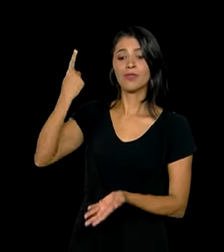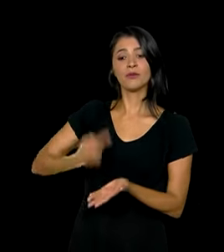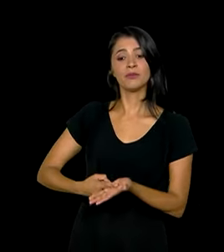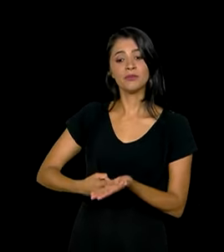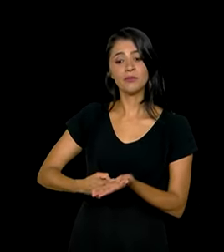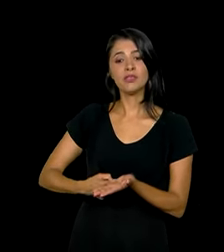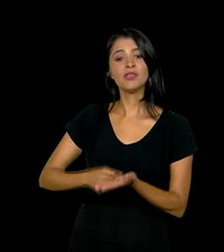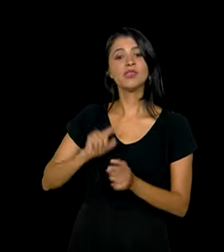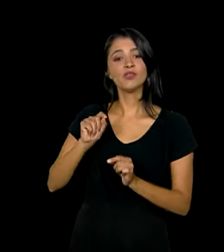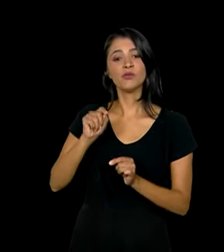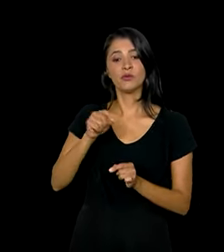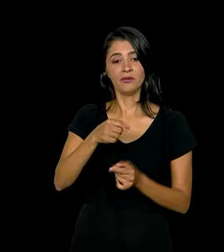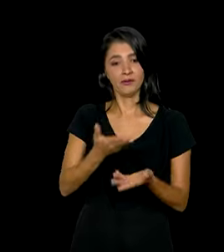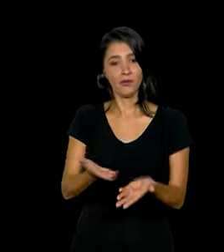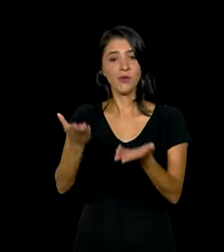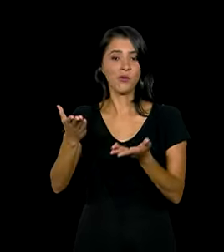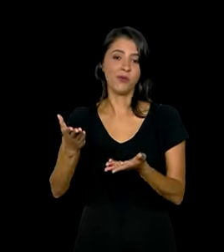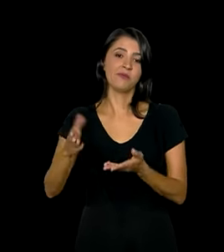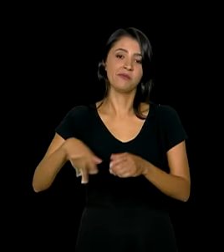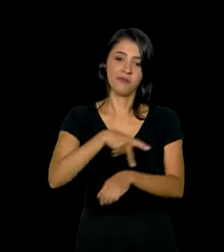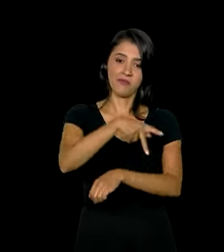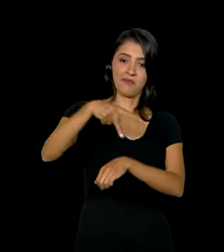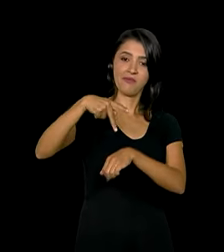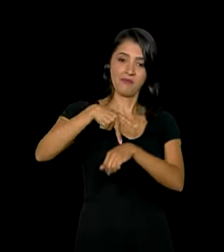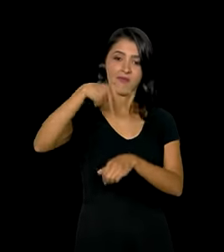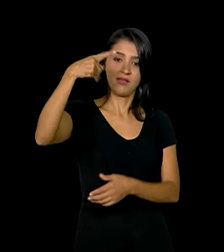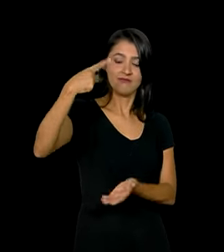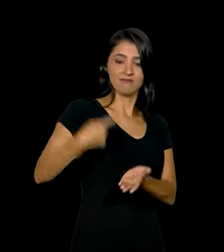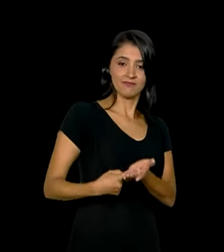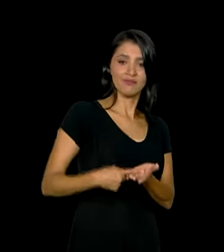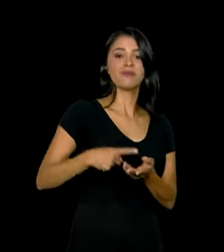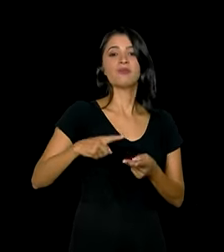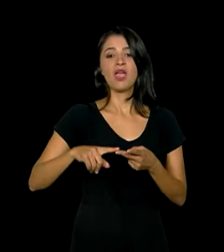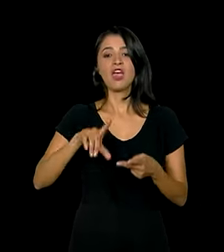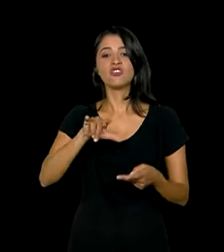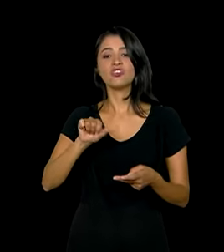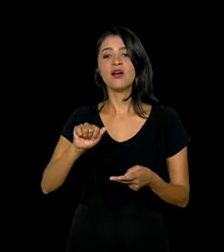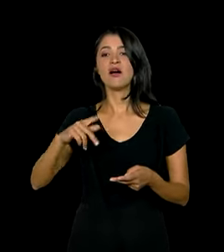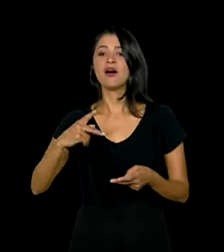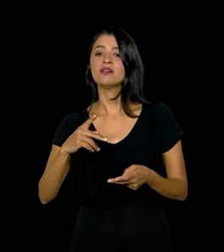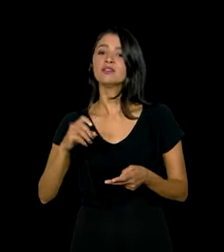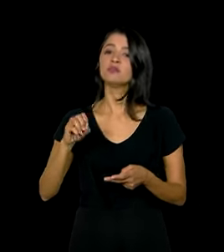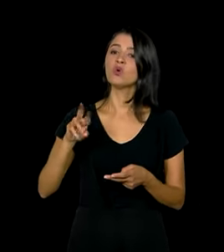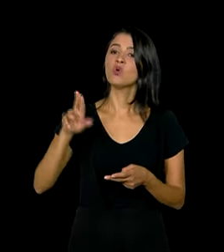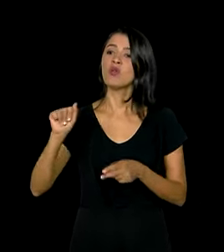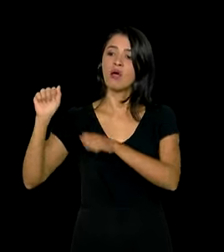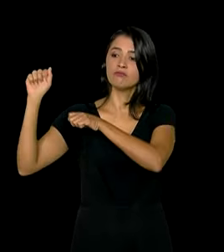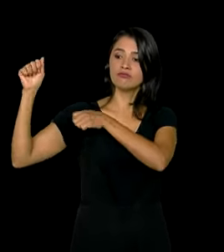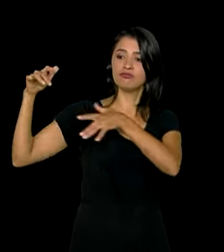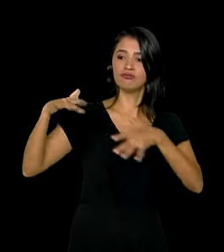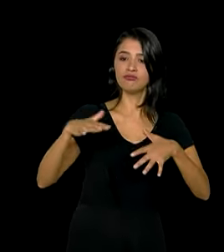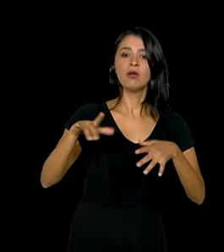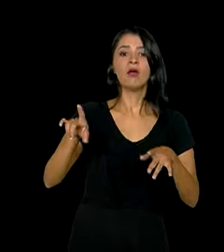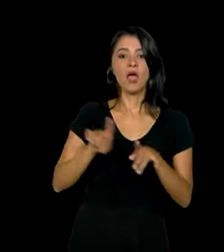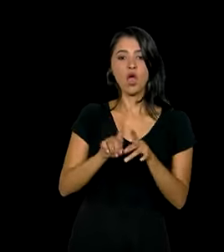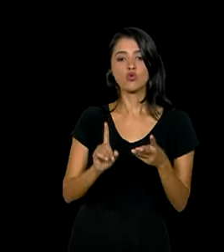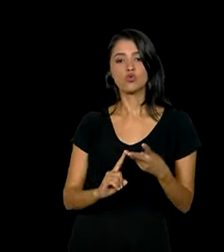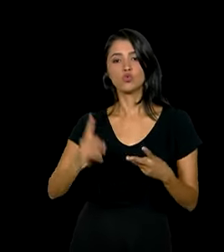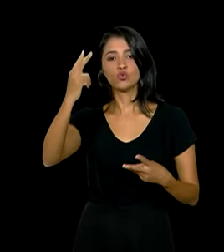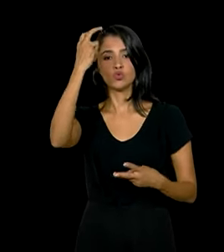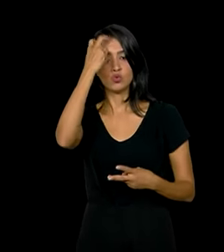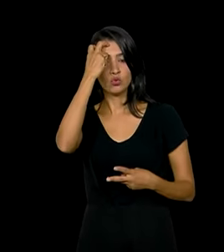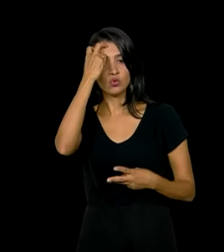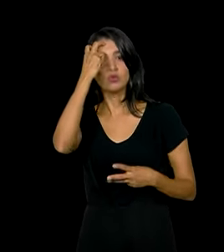com o país, com a diáspora, com a cultura e com essa